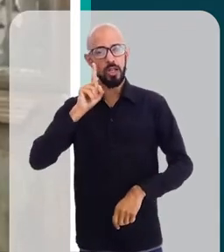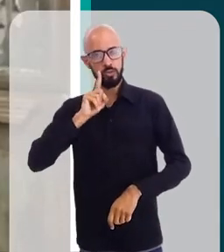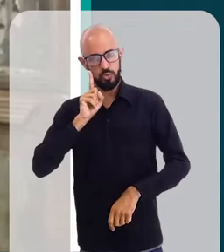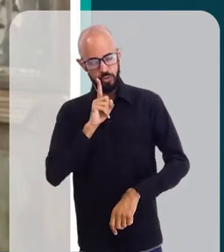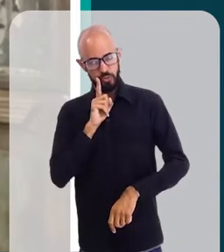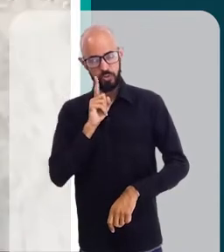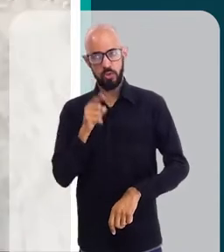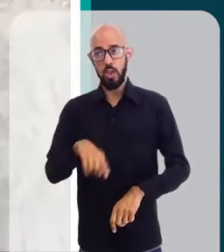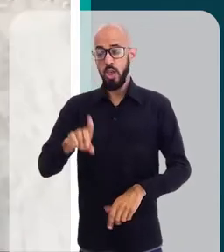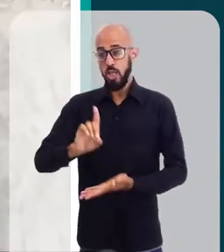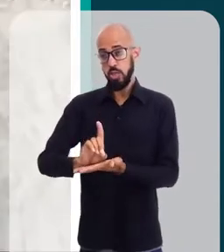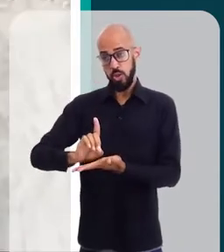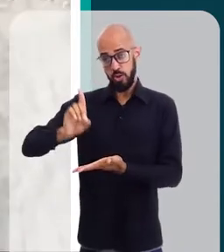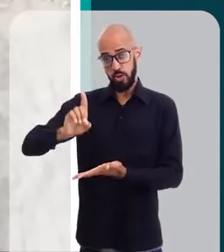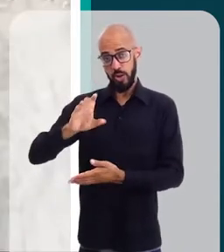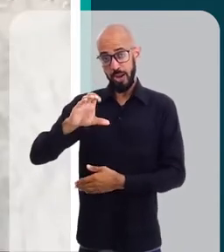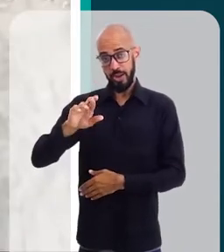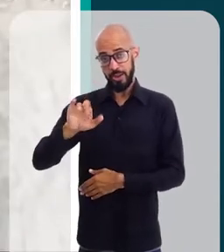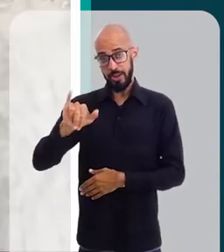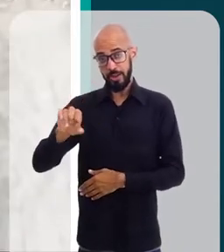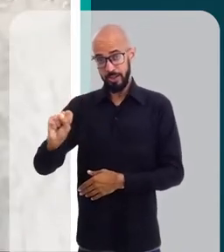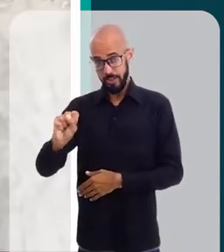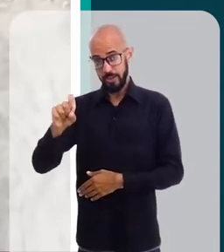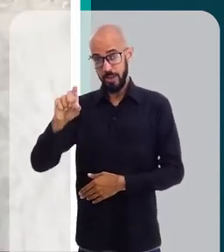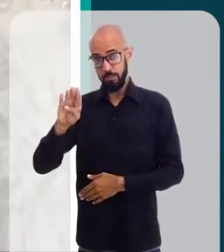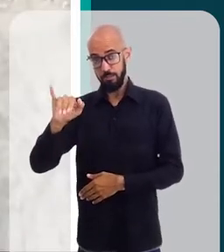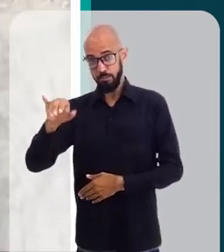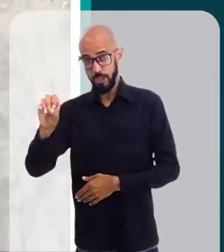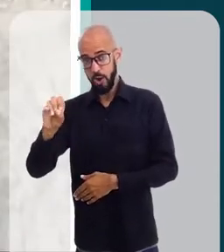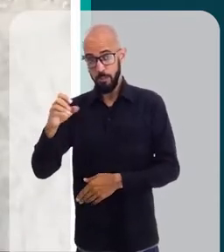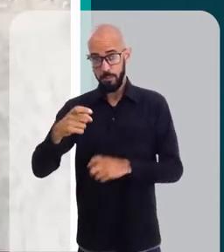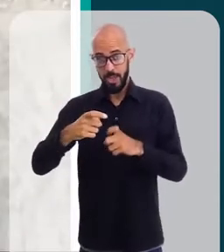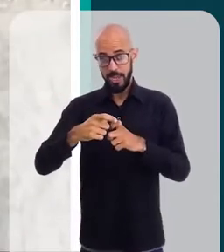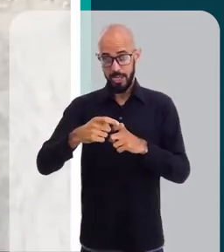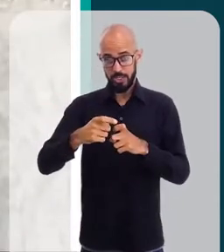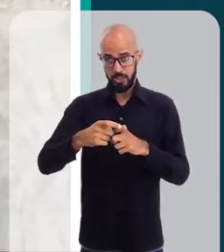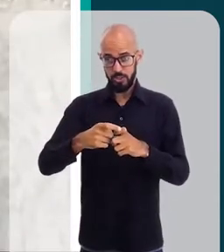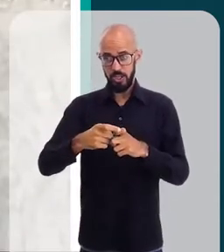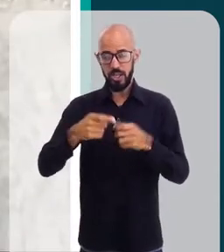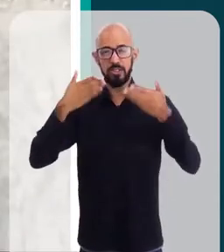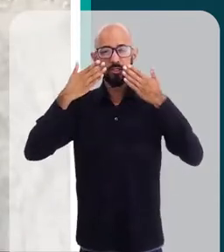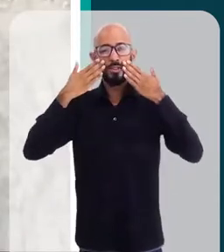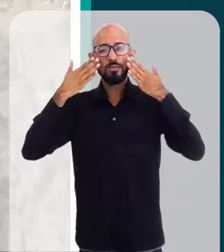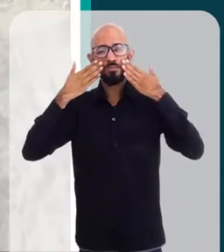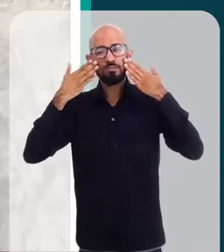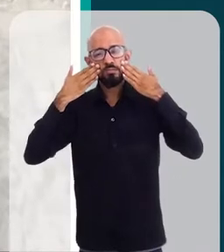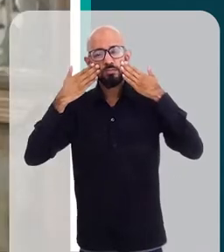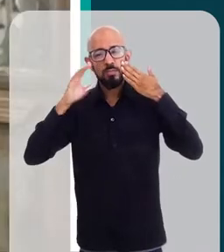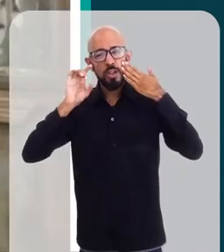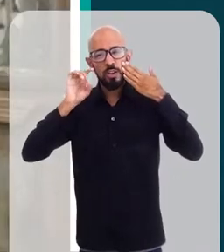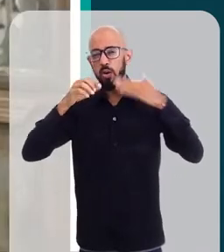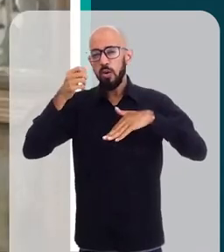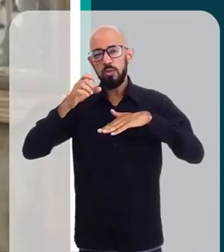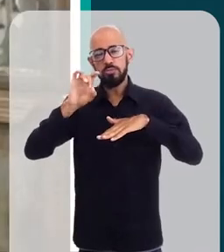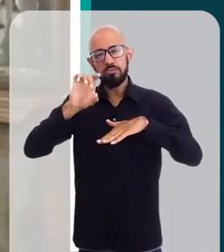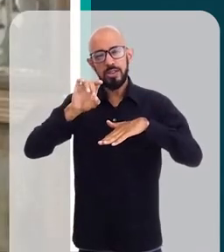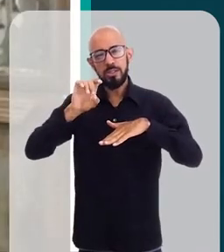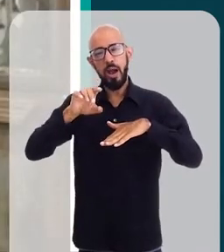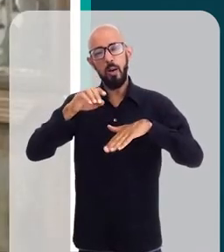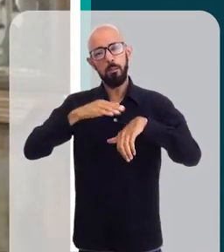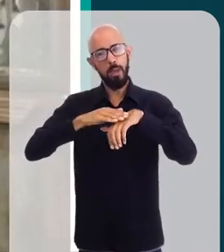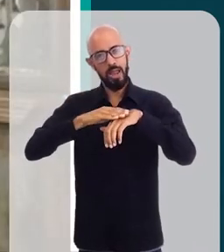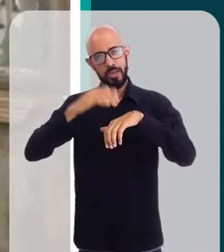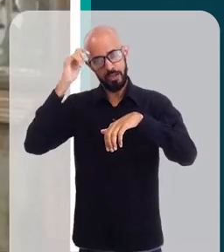Unidos. E doutora Cris Boneta, biomédica, esteticista e especialista em pele negra. Eu sou Ricardo